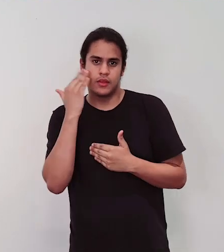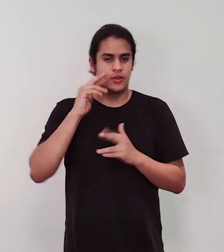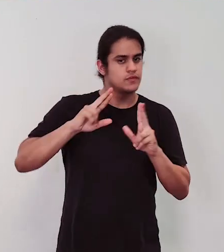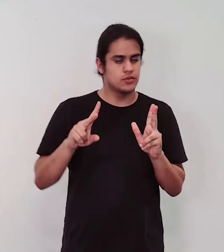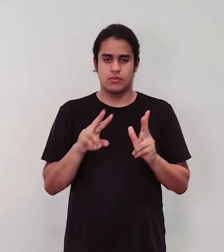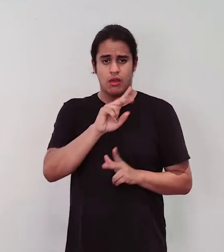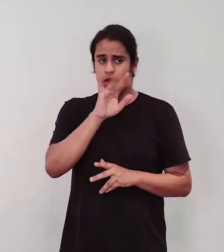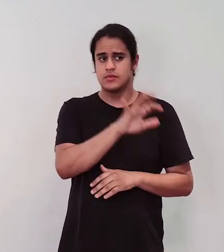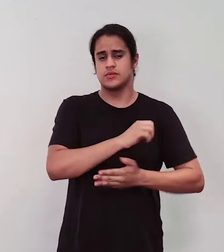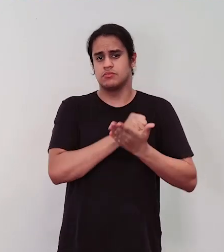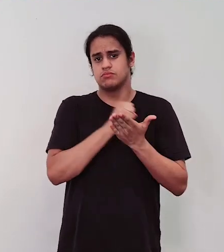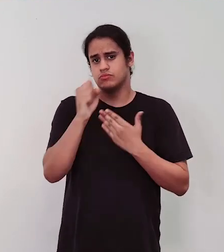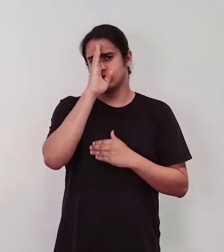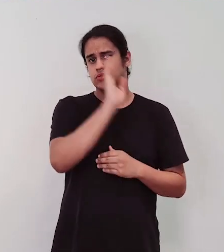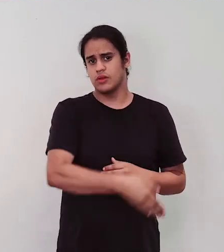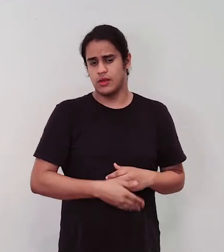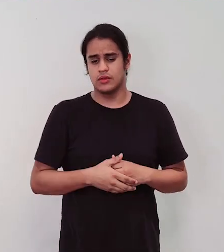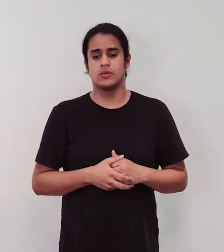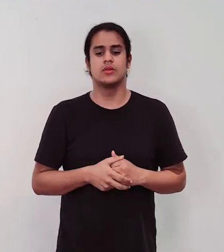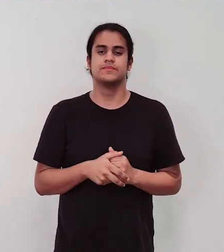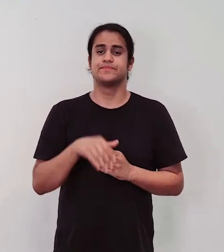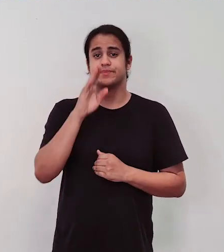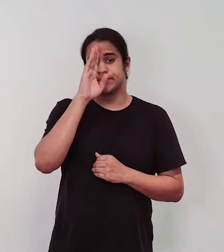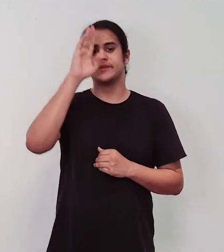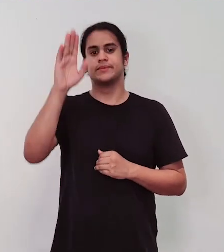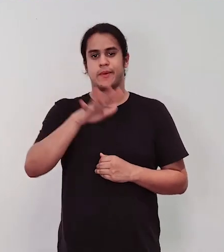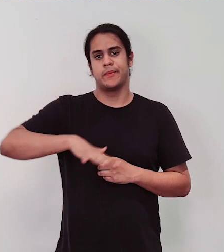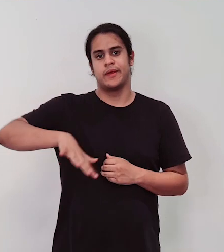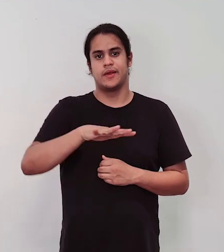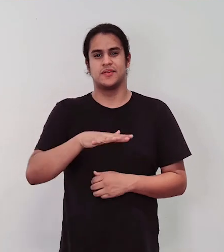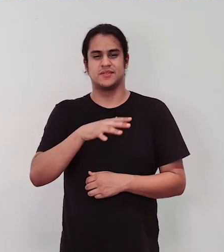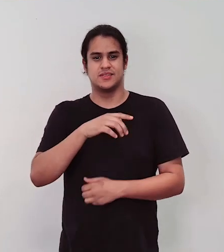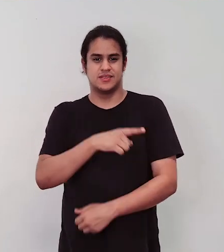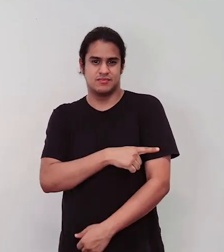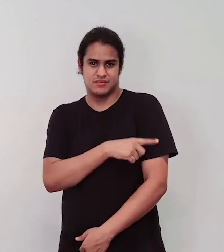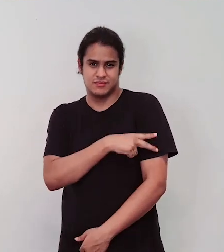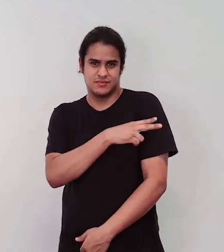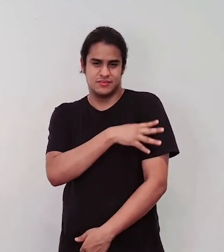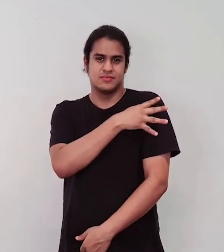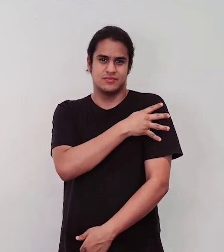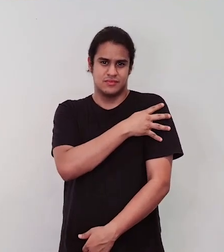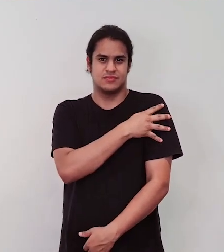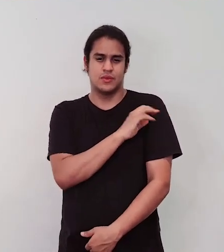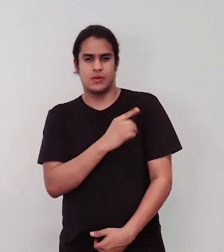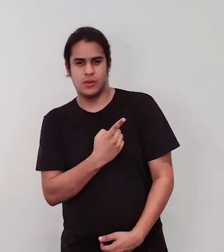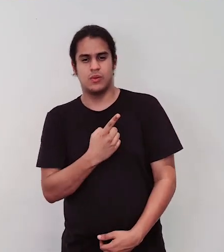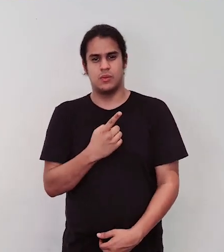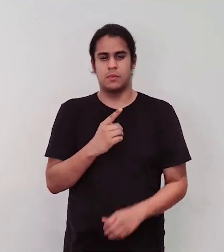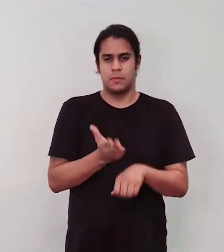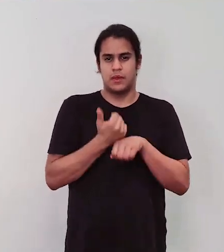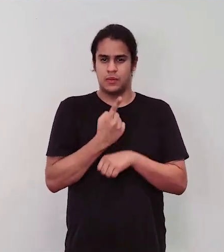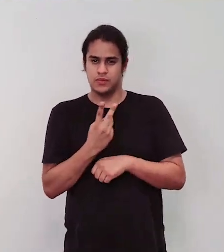que está ali, e que, geralmente, principalmente nas salas de Fundamental 1 ou Ensino Infantil, elas são muito